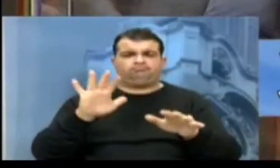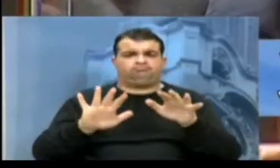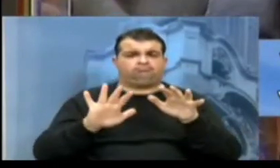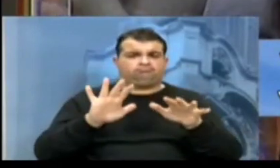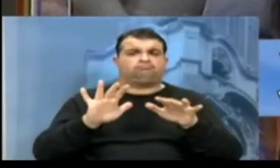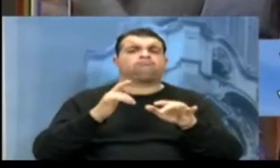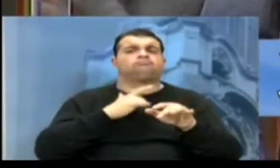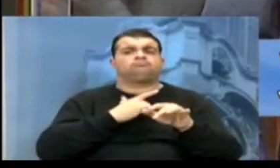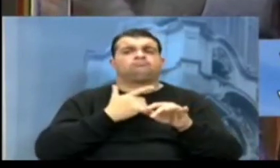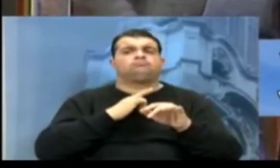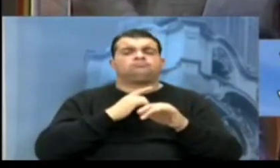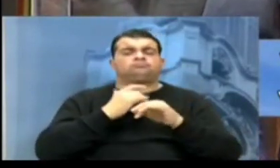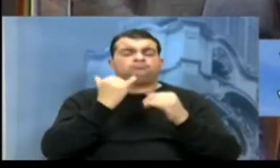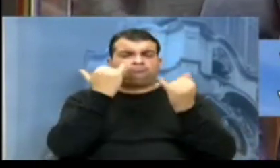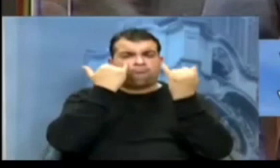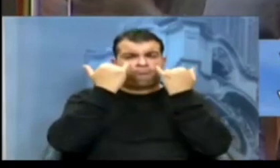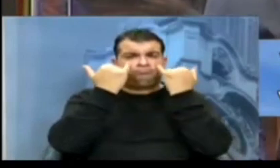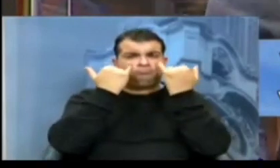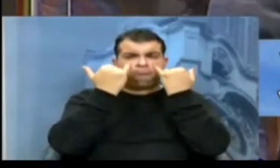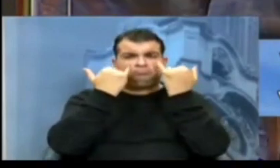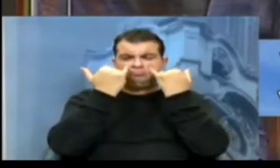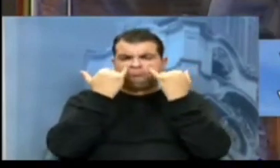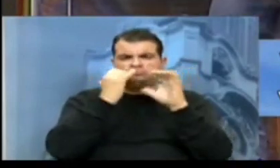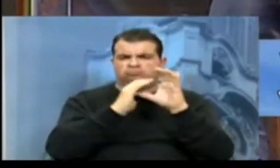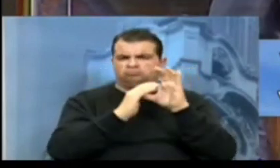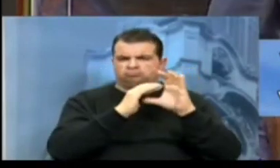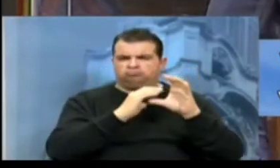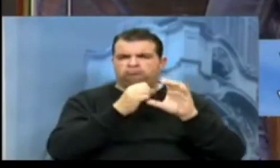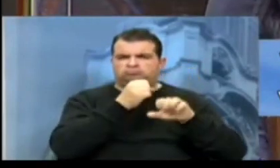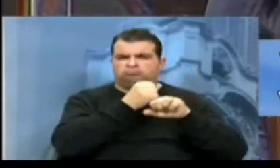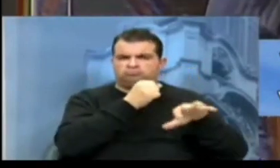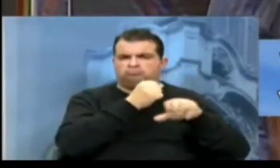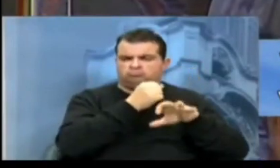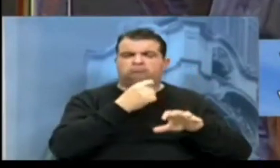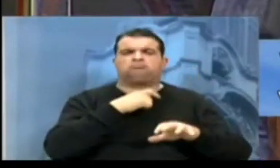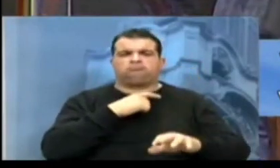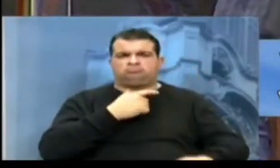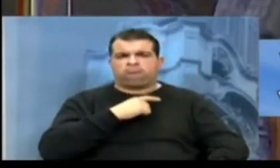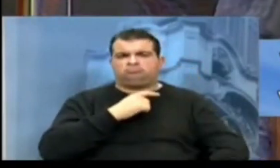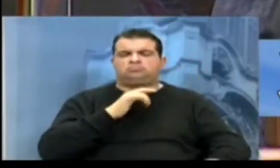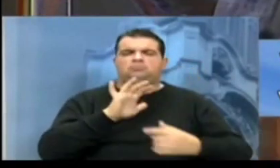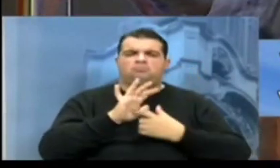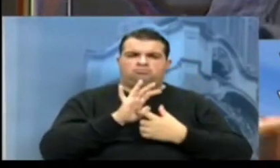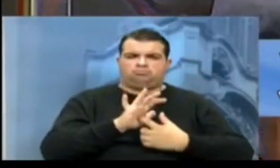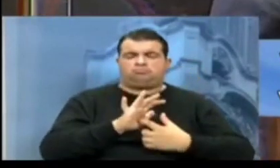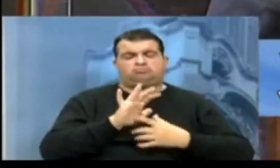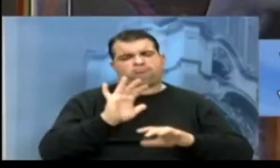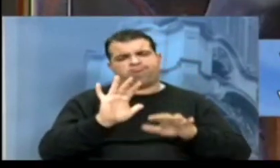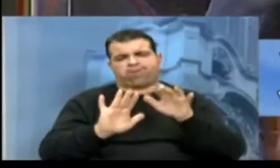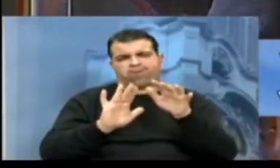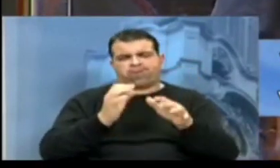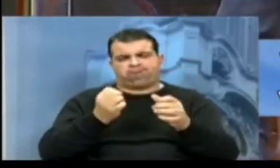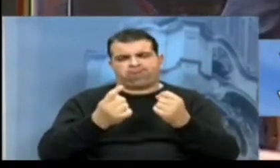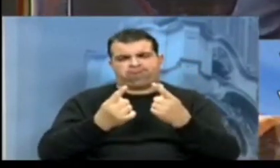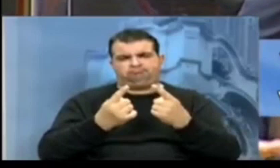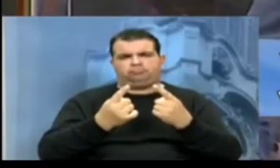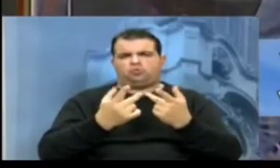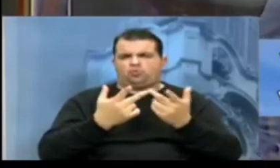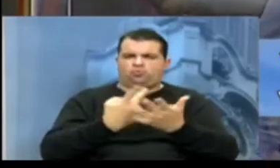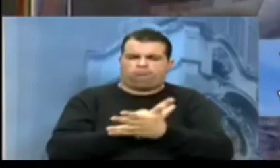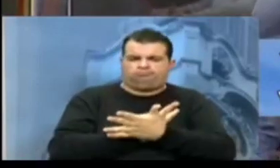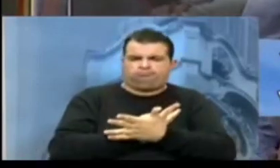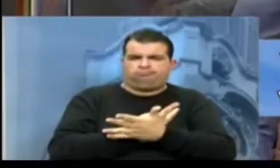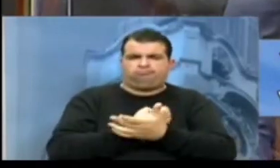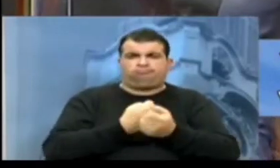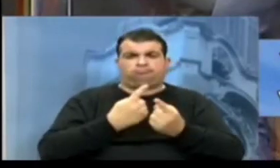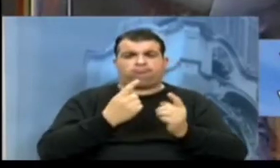temos informações dos meios de comunicação que demonstram, em tese, atos equivocados de